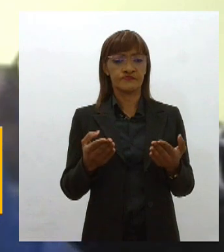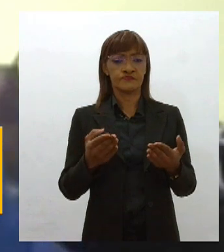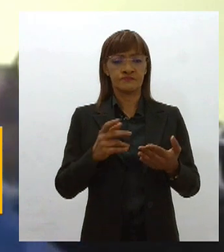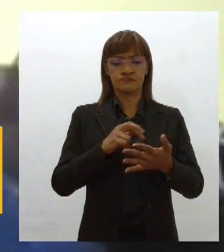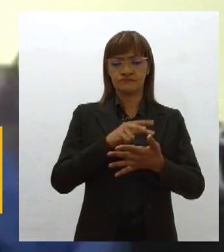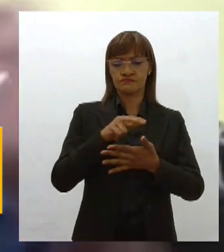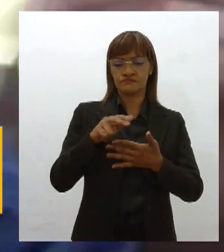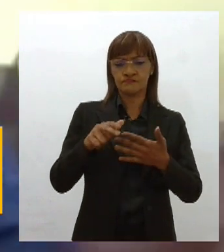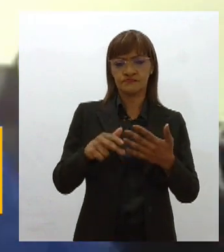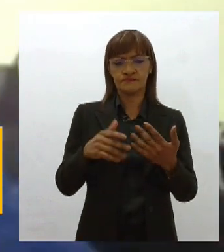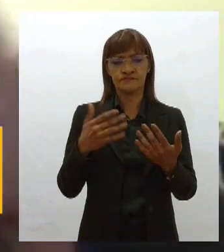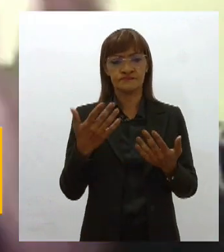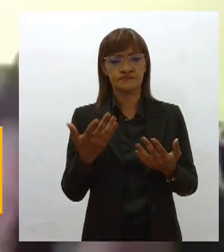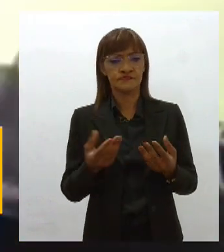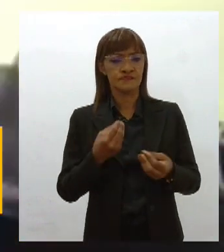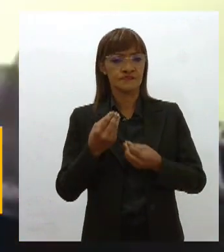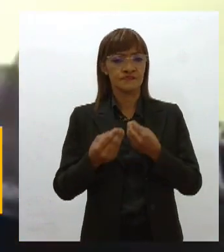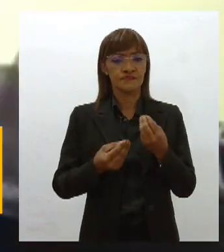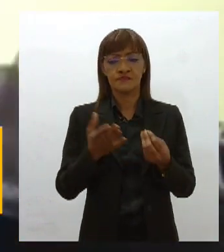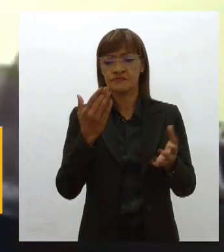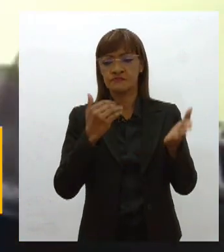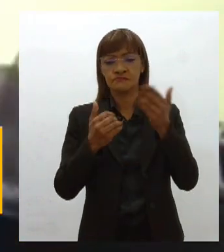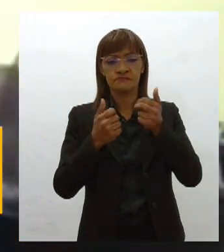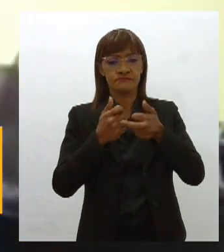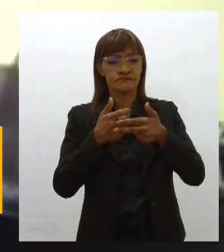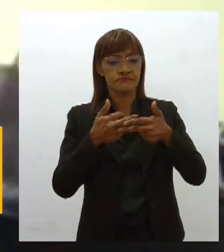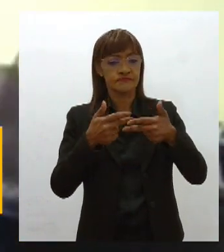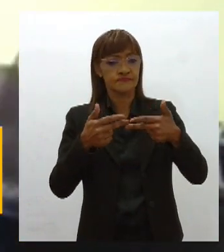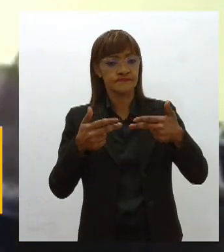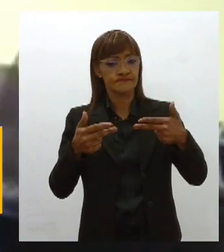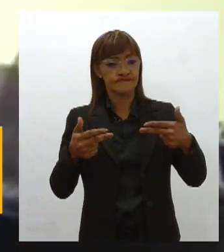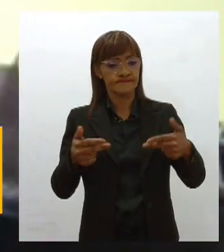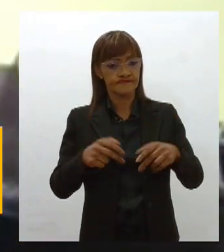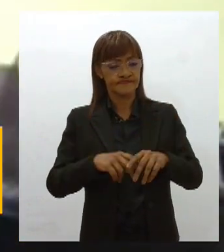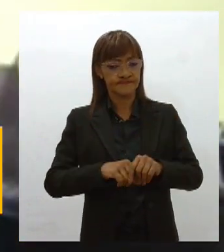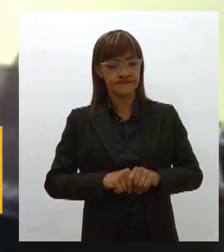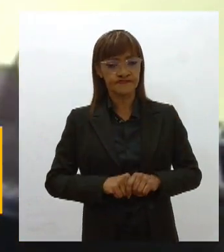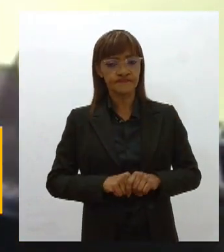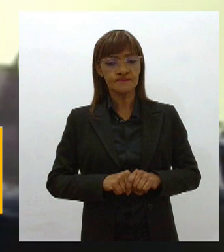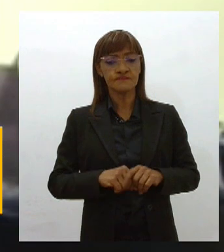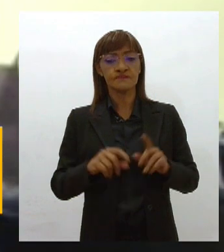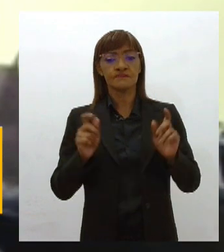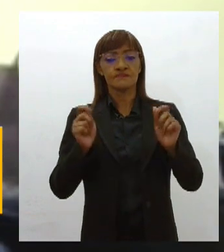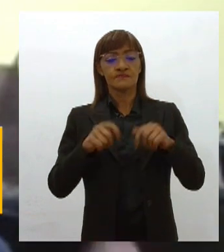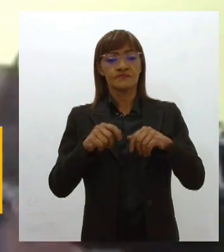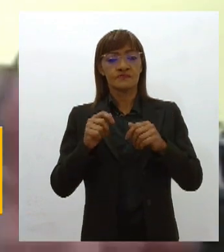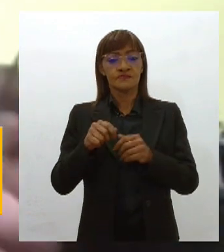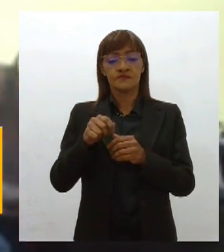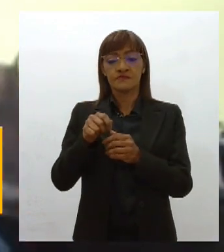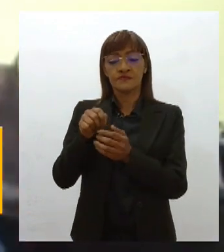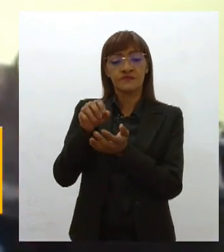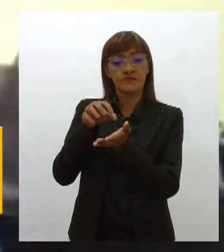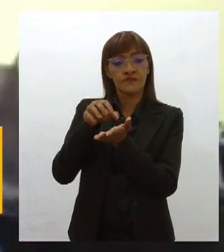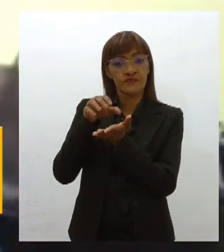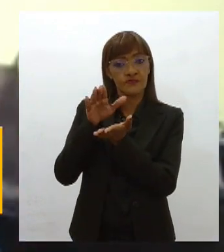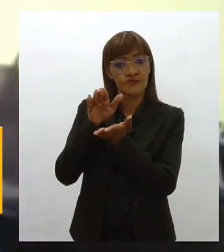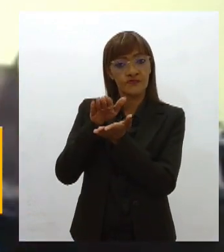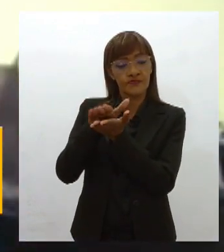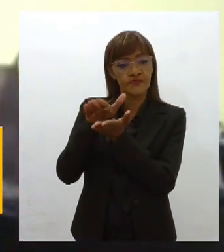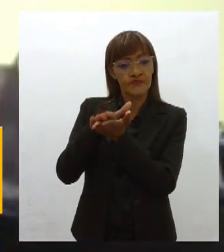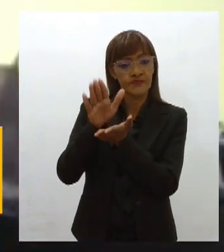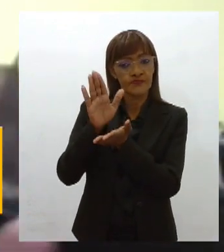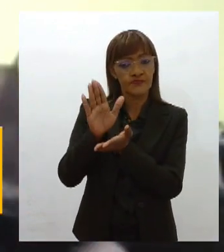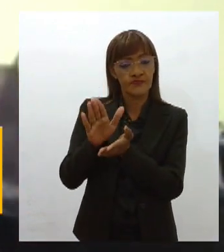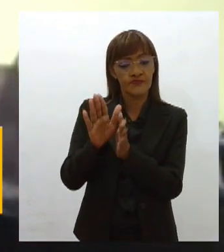bebidas, de comidas, de uma série de itens, contemplam o fundo da pobreza, então, nada mais justo que